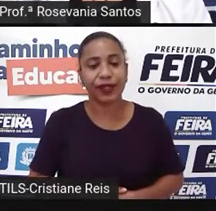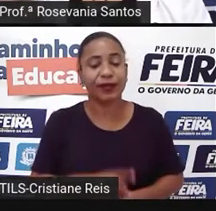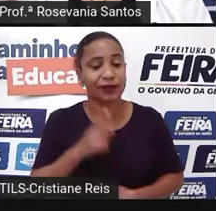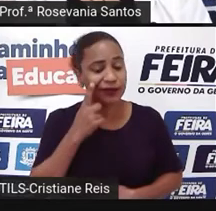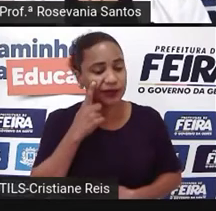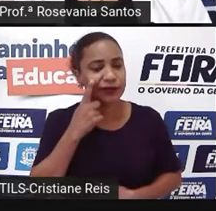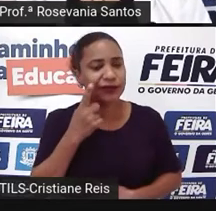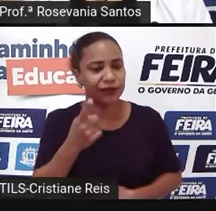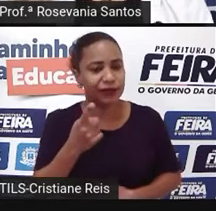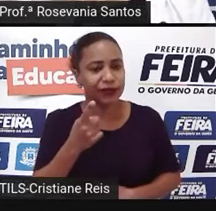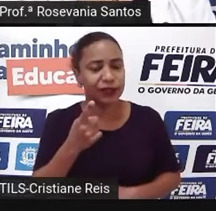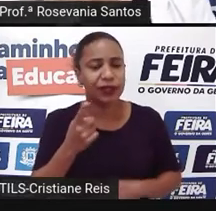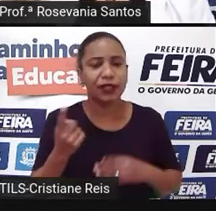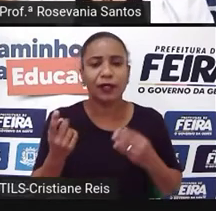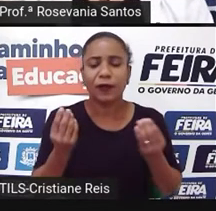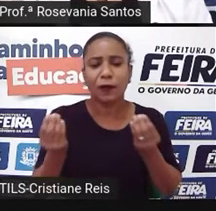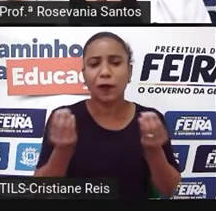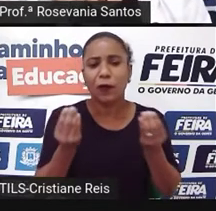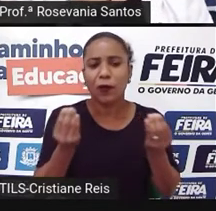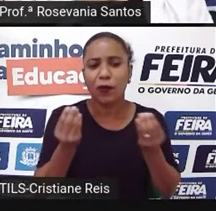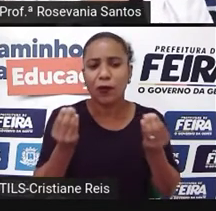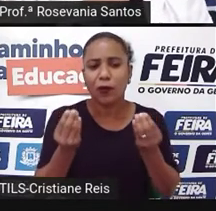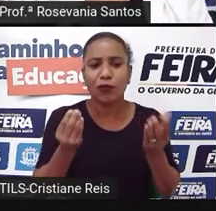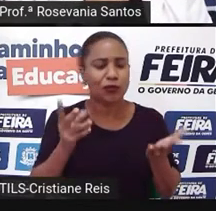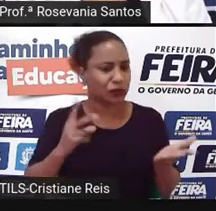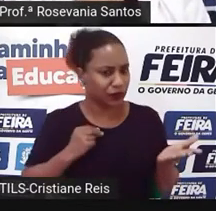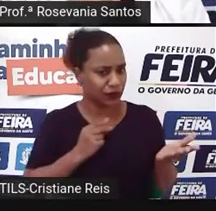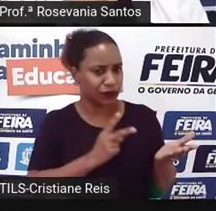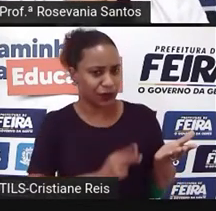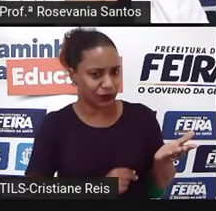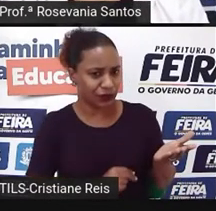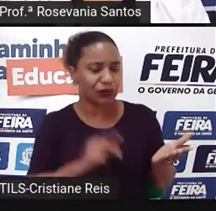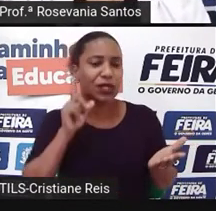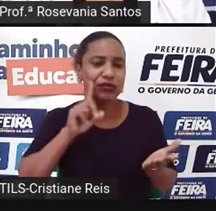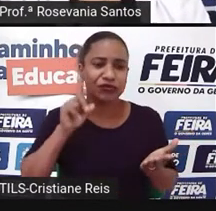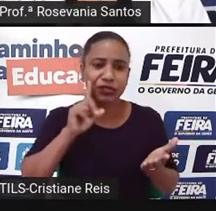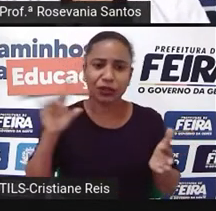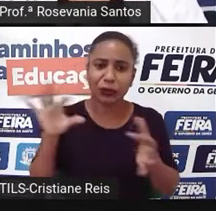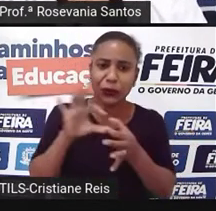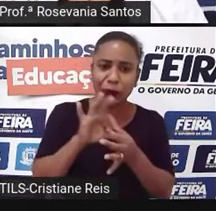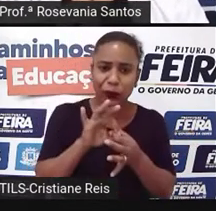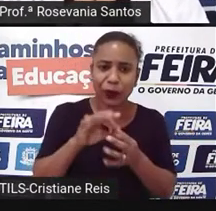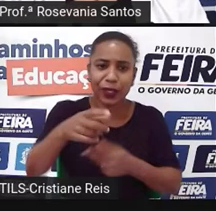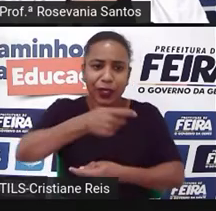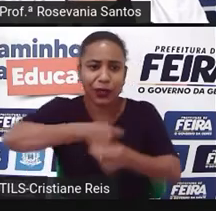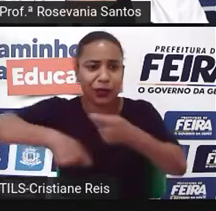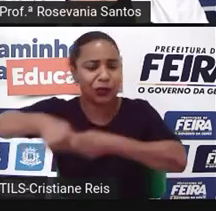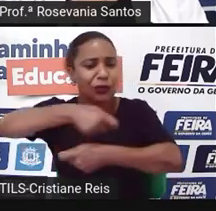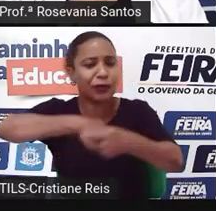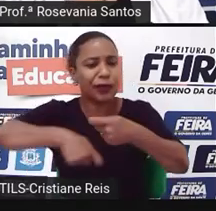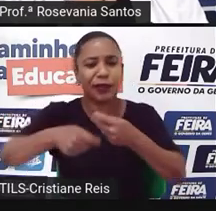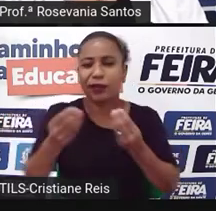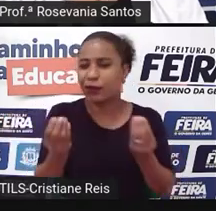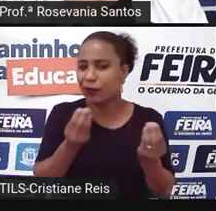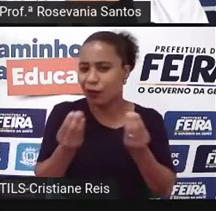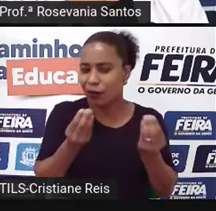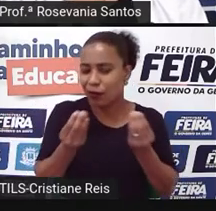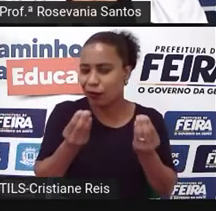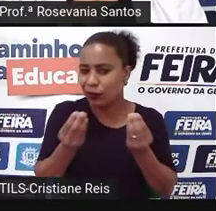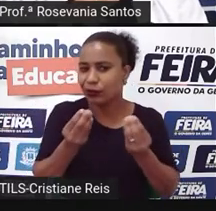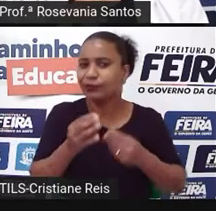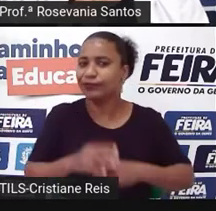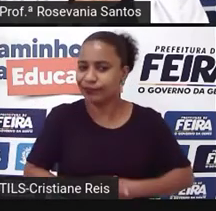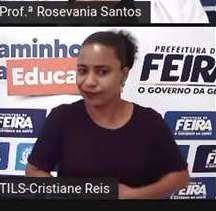isso, como é que é essas relações econômicas entre a China e os Estados Unidos? O que há por trás, né? Da maior